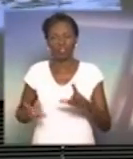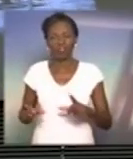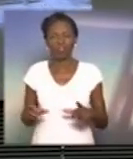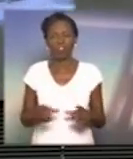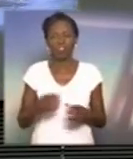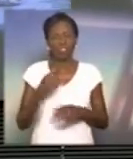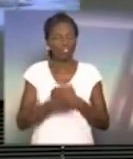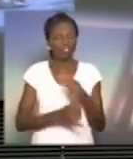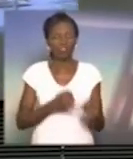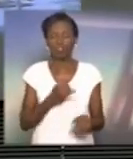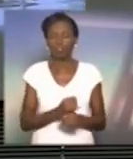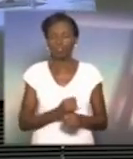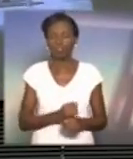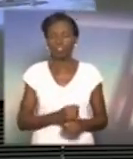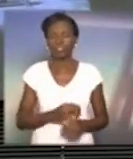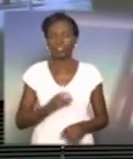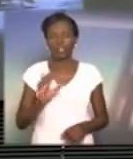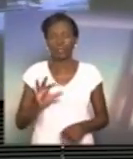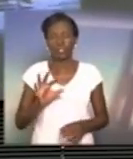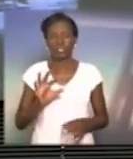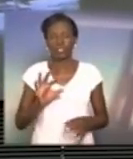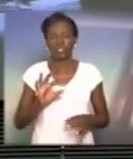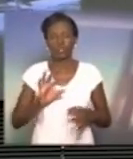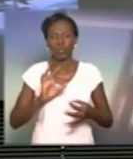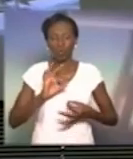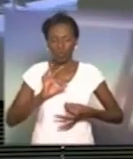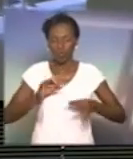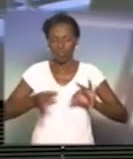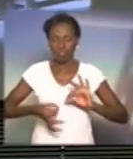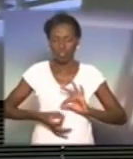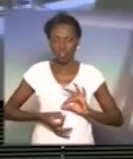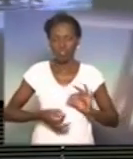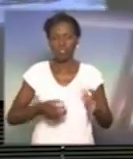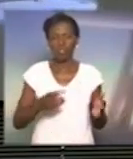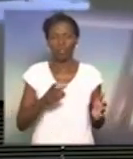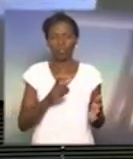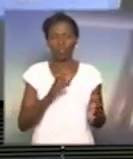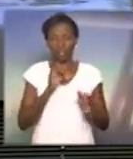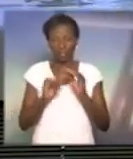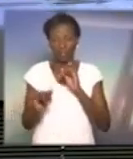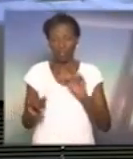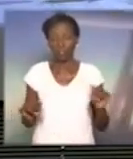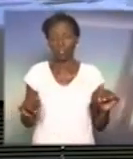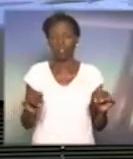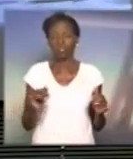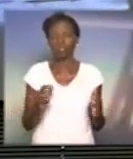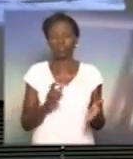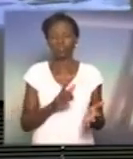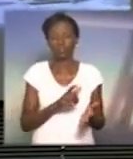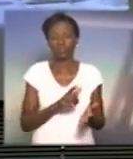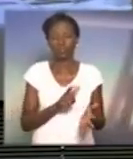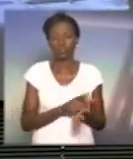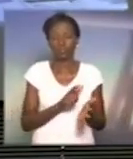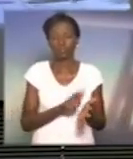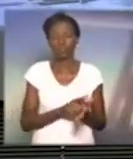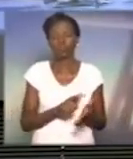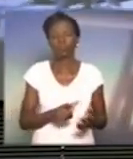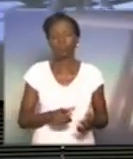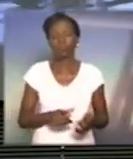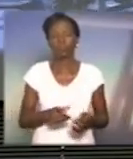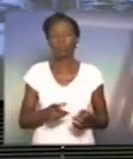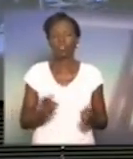saiu listas da internet e tal, mas oficialmente foi enviado um comunicado, né? E foi dito que